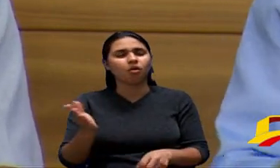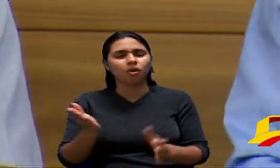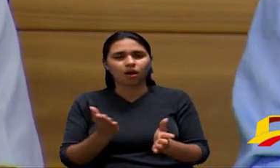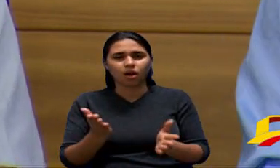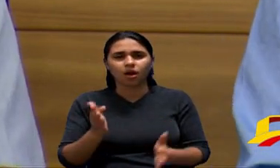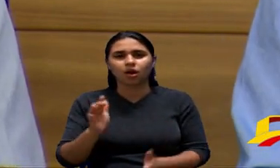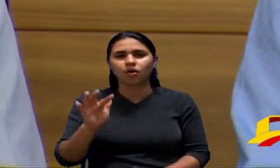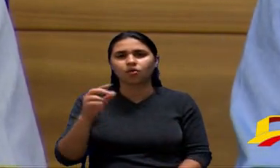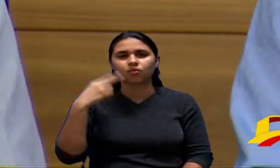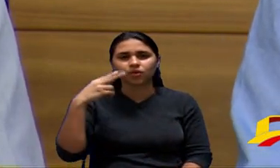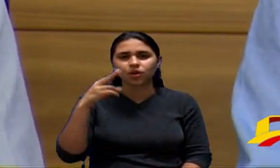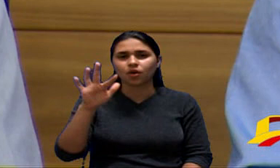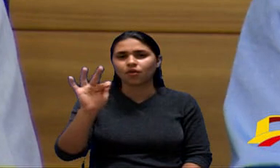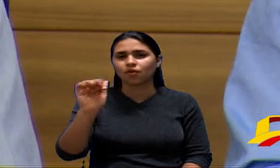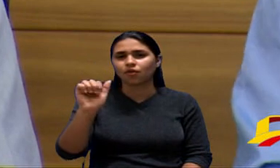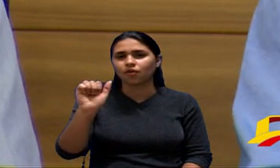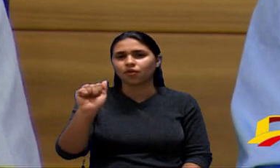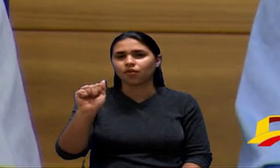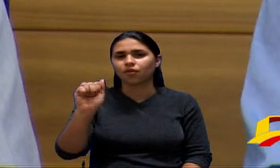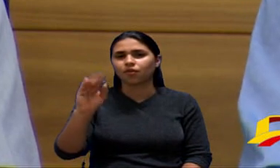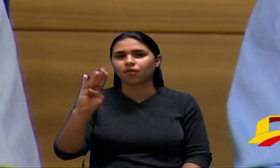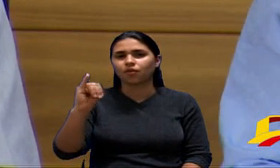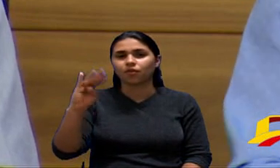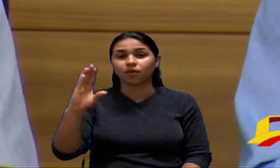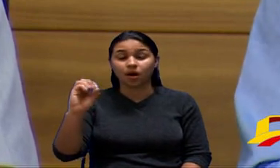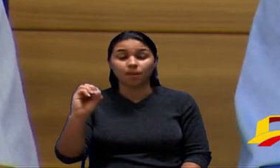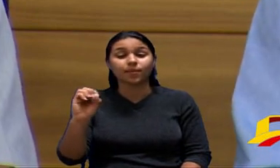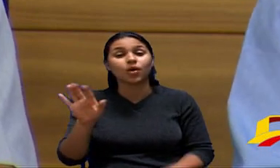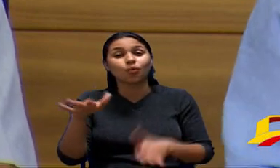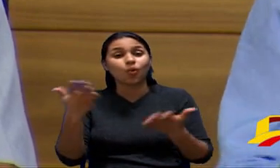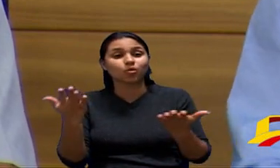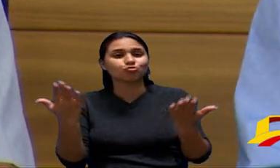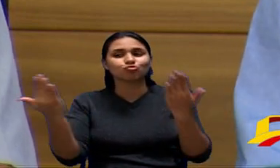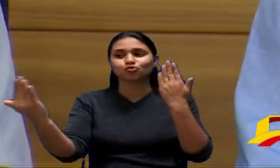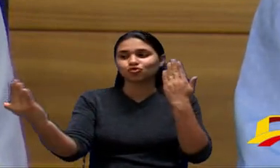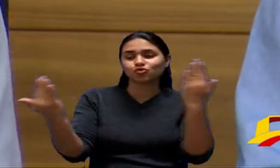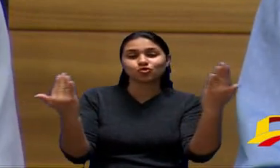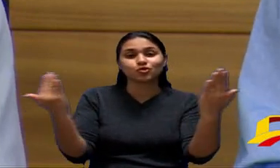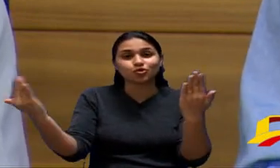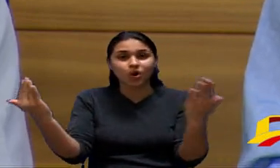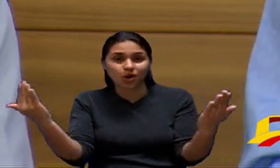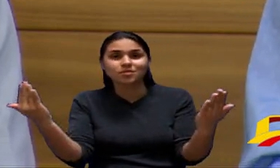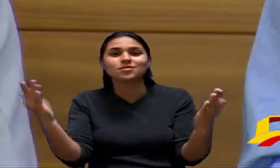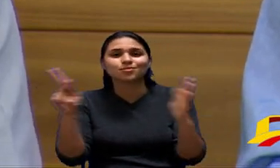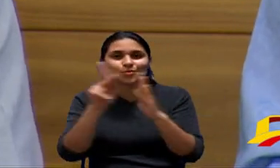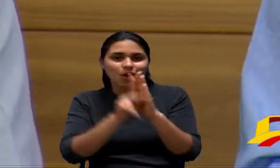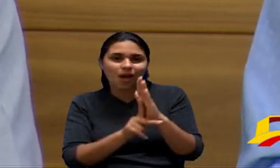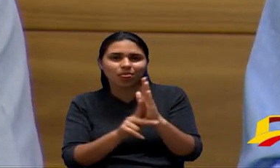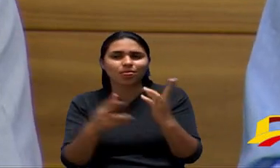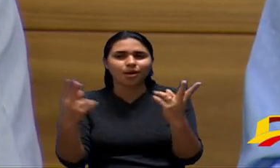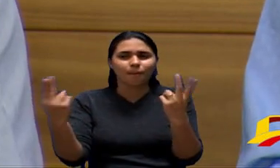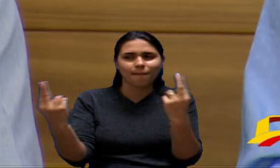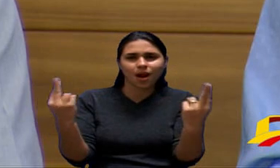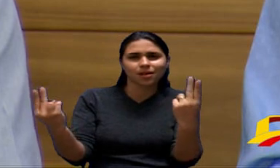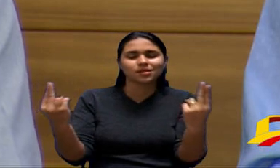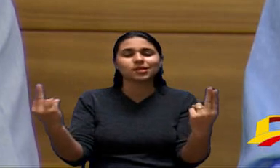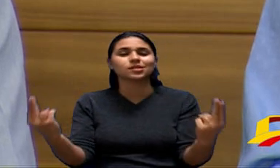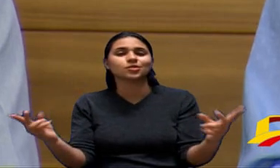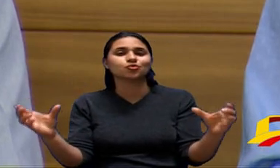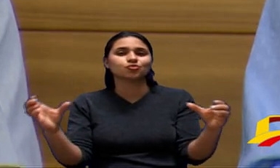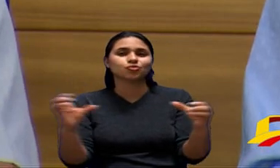com o mesmo teor e quando dois projetos são da mesma teor eles tramitam junto aqui na casa que dispõe sobre a